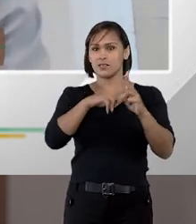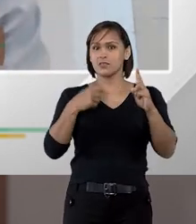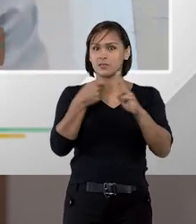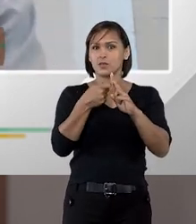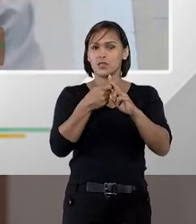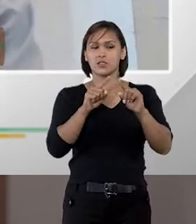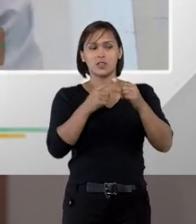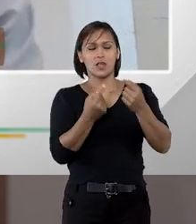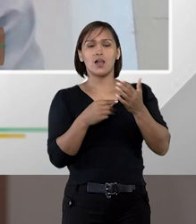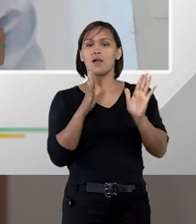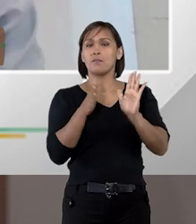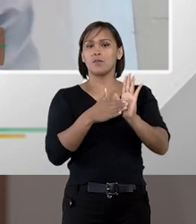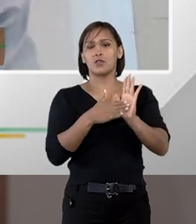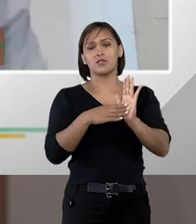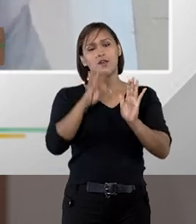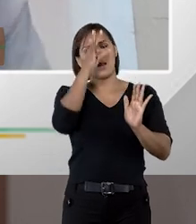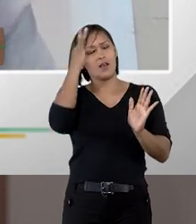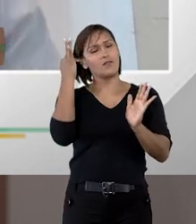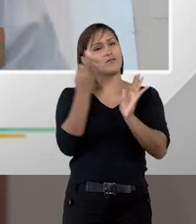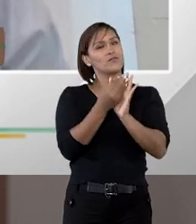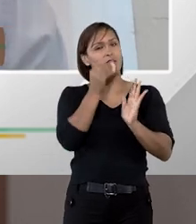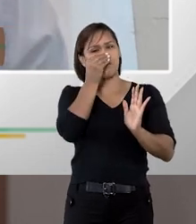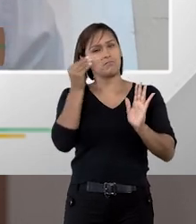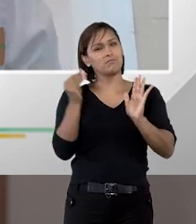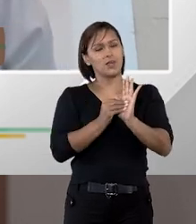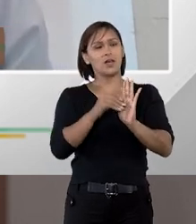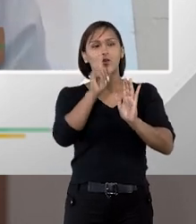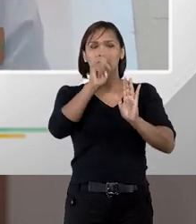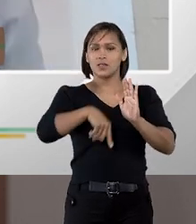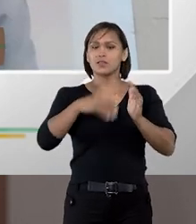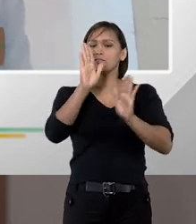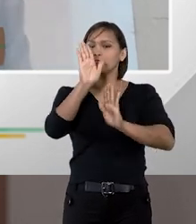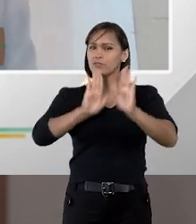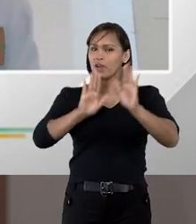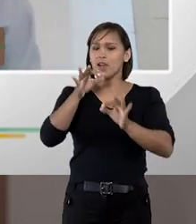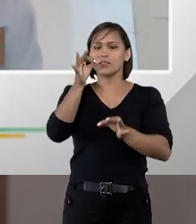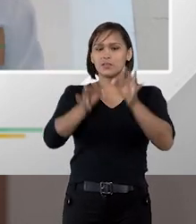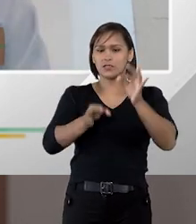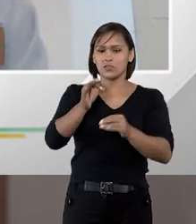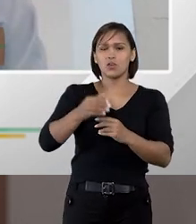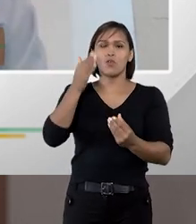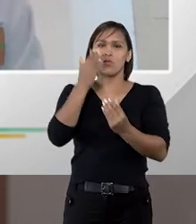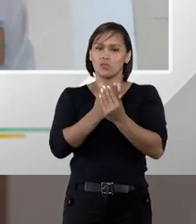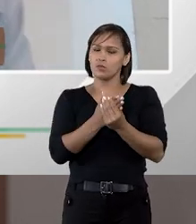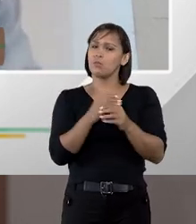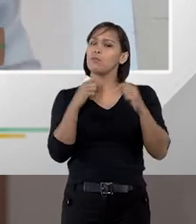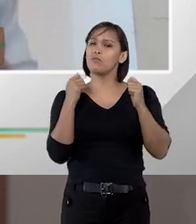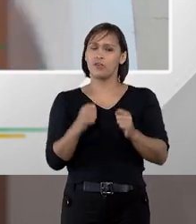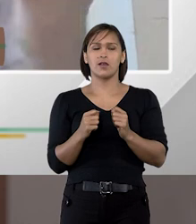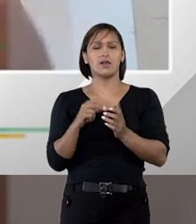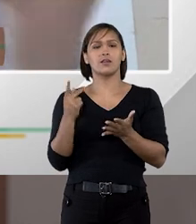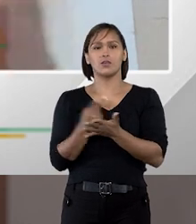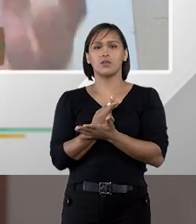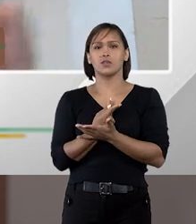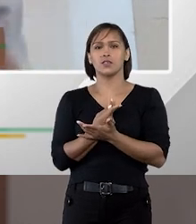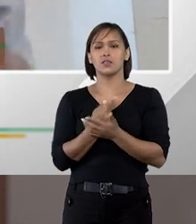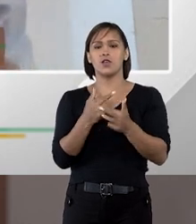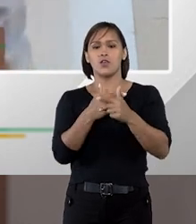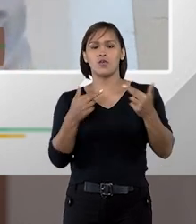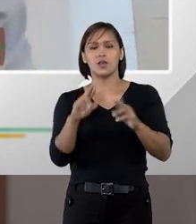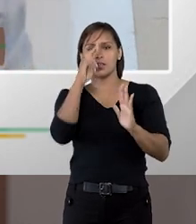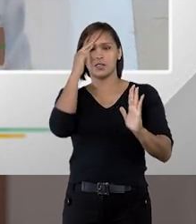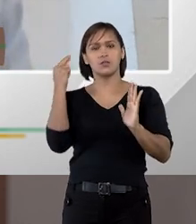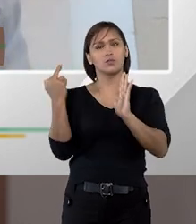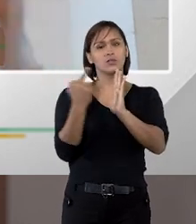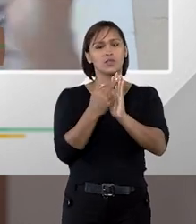é claro que havendo a comprovação da má-fé isso vai ser sancionado vai ser gerado qualquer tipo os